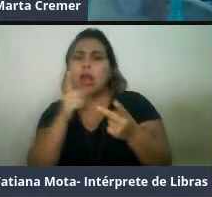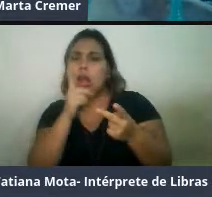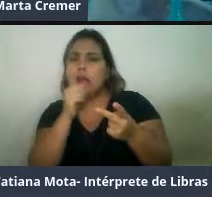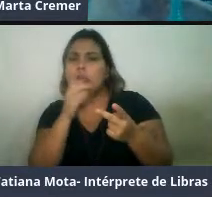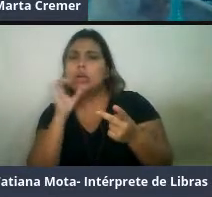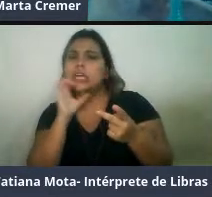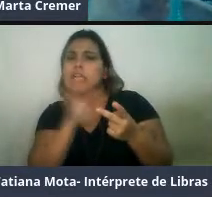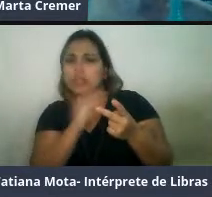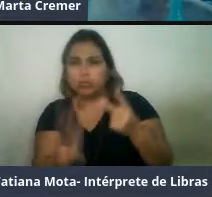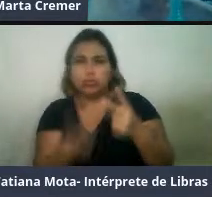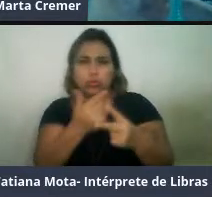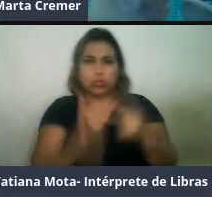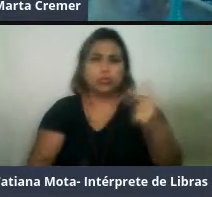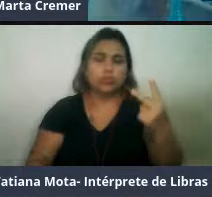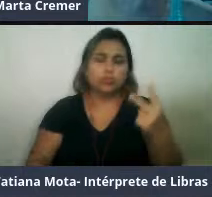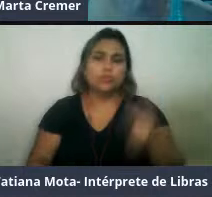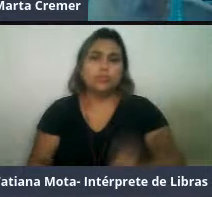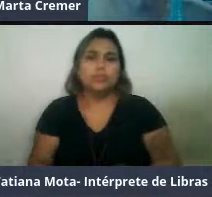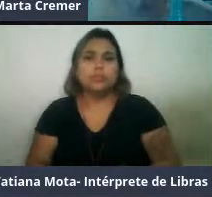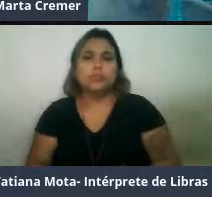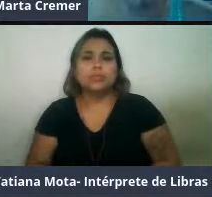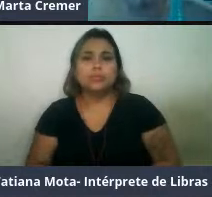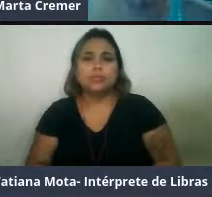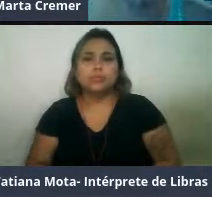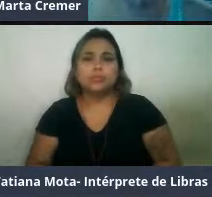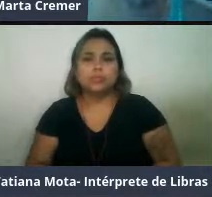sobreposição entre elas, né.